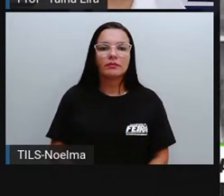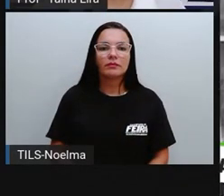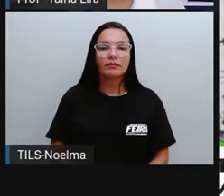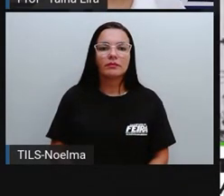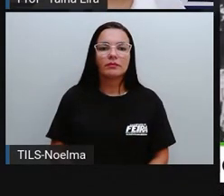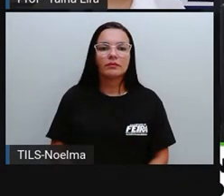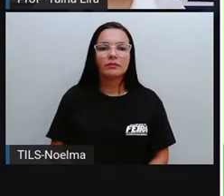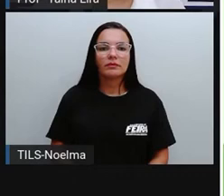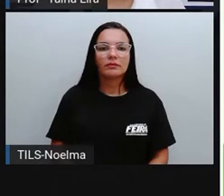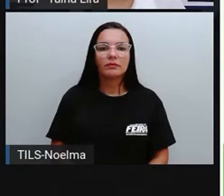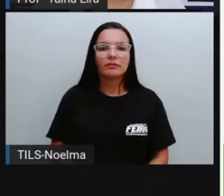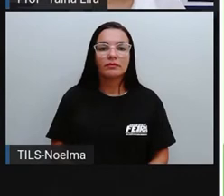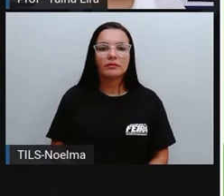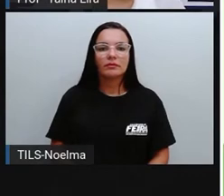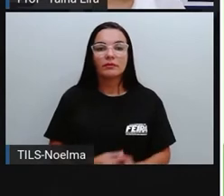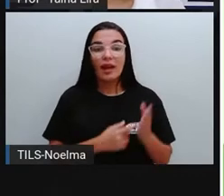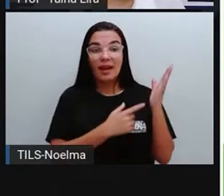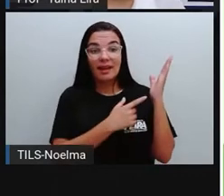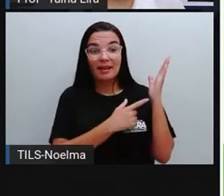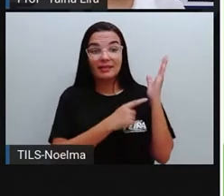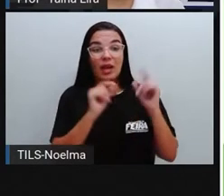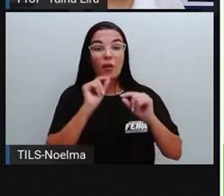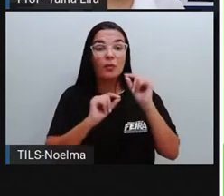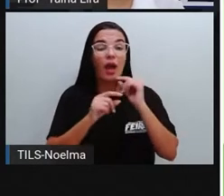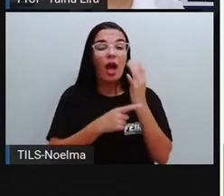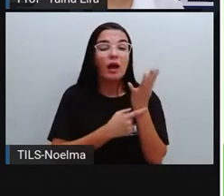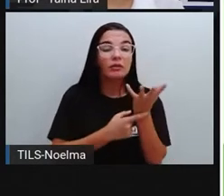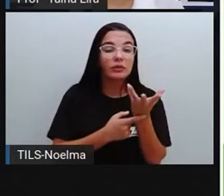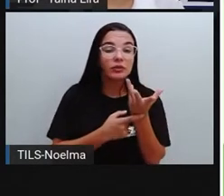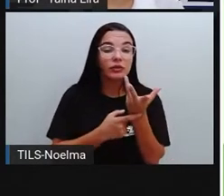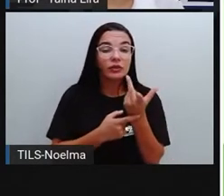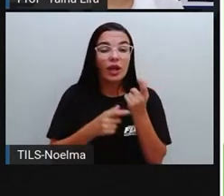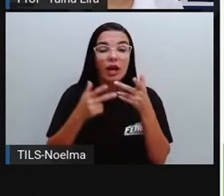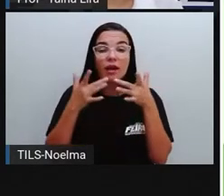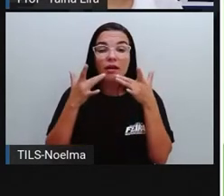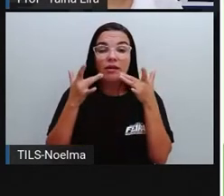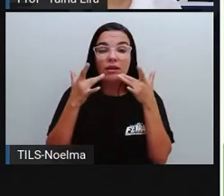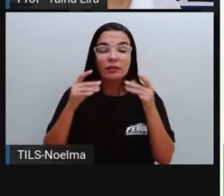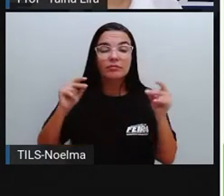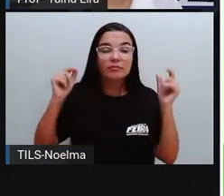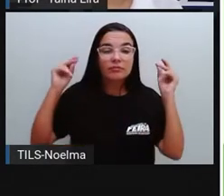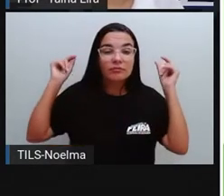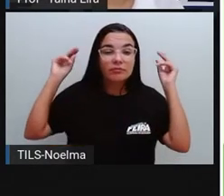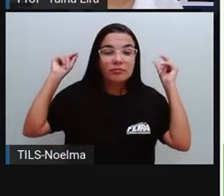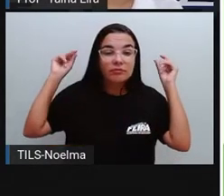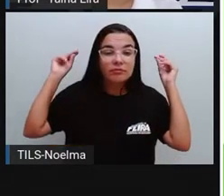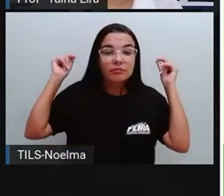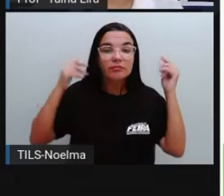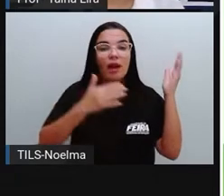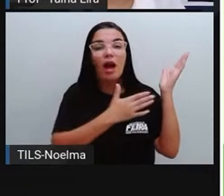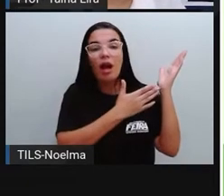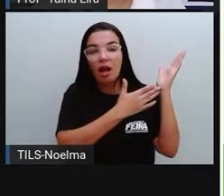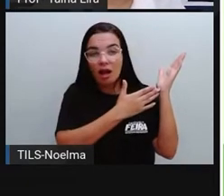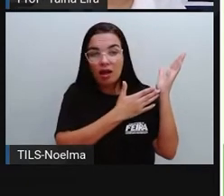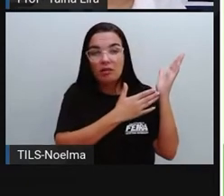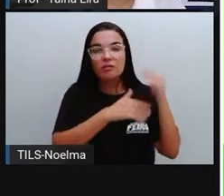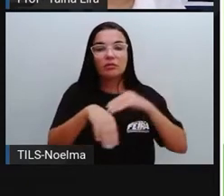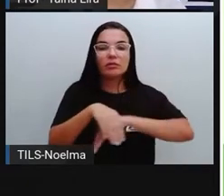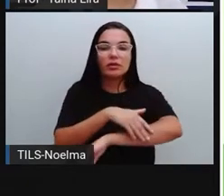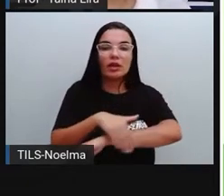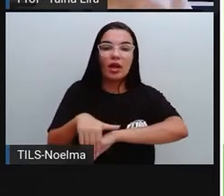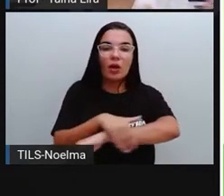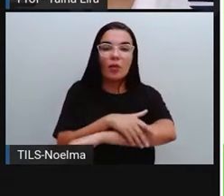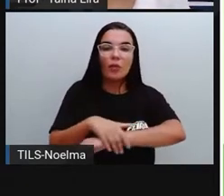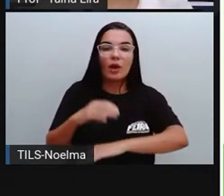Esse é o antigo Teatro Santana, ali na rua Conselheiro Franco, tá? É uma